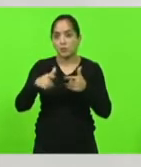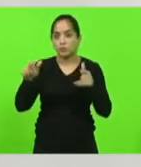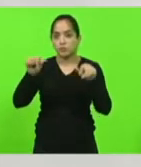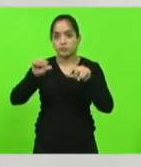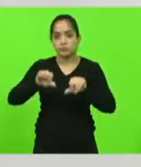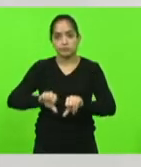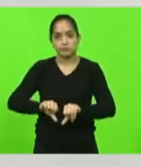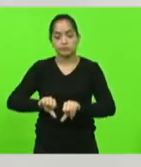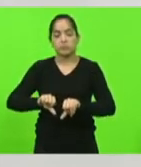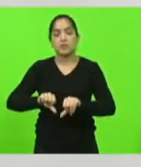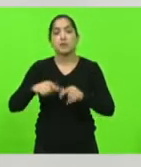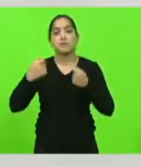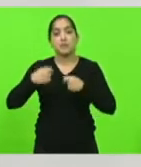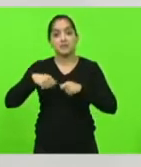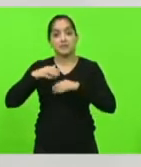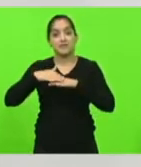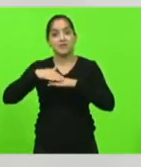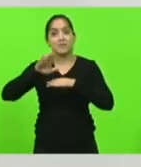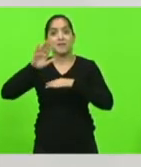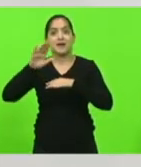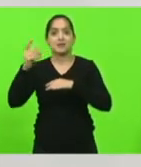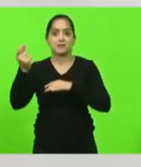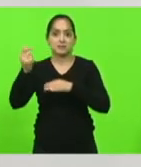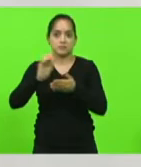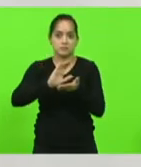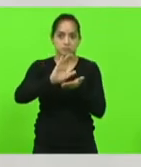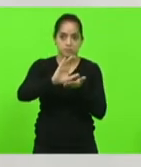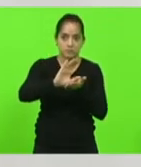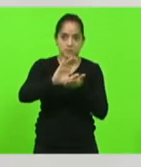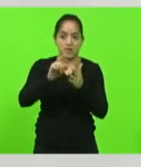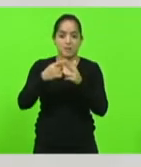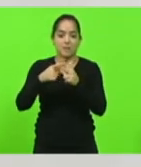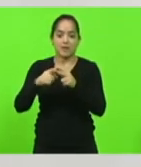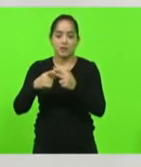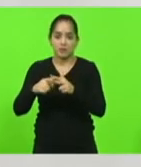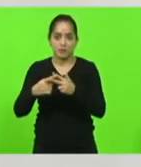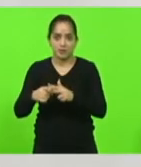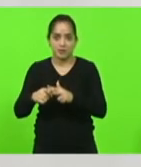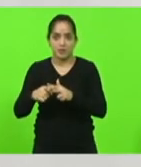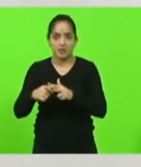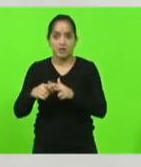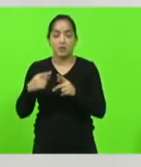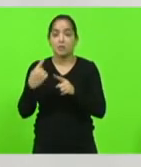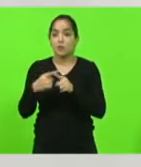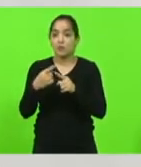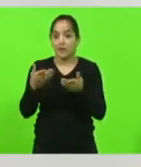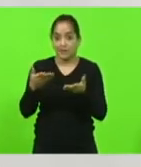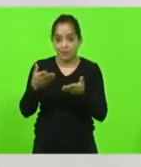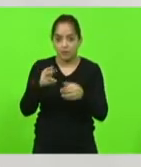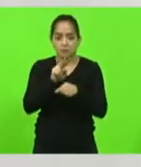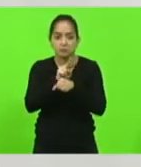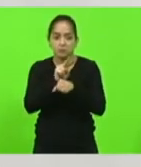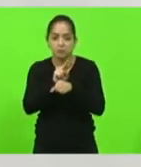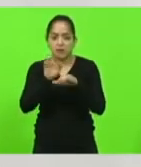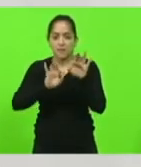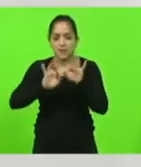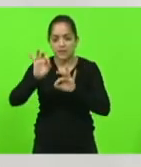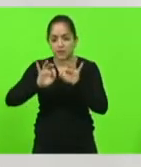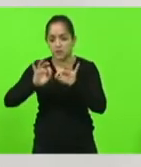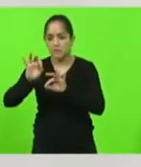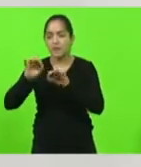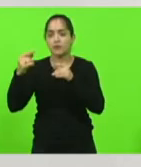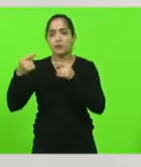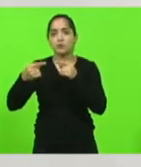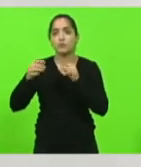muito mais para fazer a recuperação porque não fizemos a conservação agora porque não fizemos planejamento porque